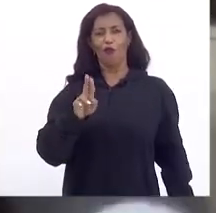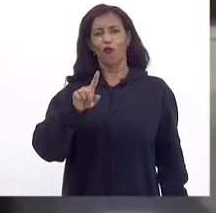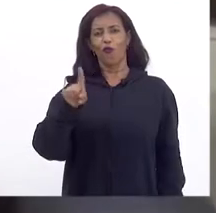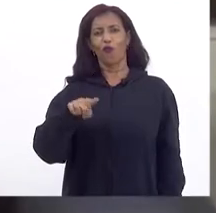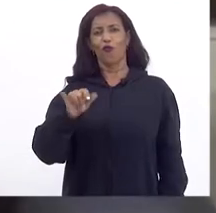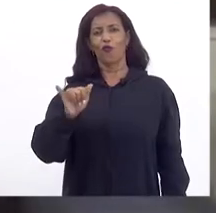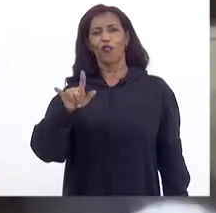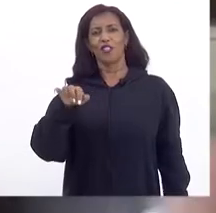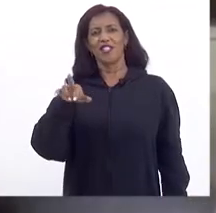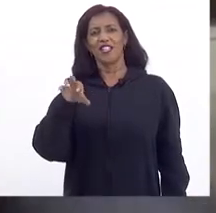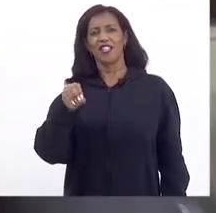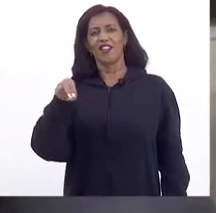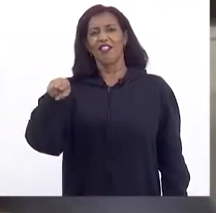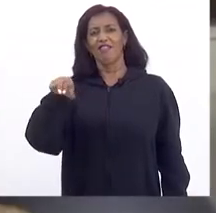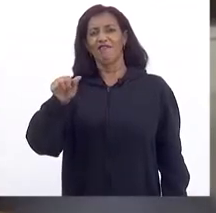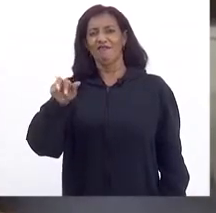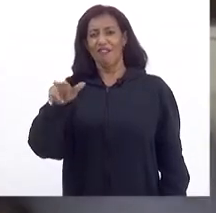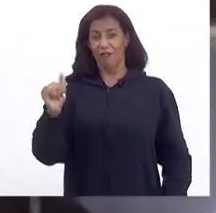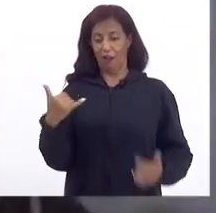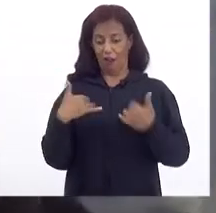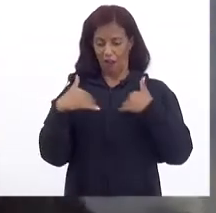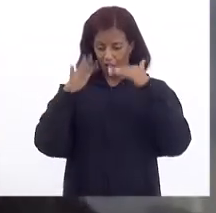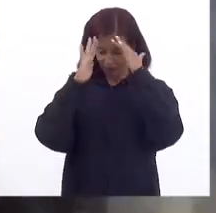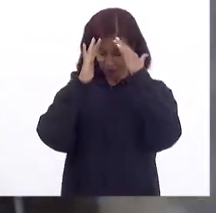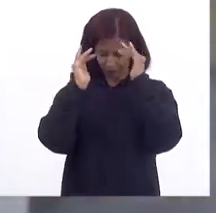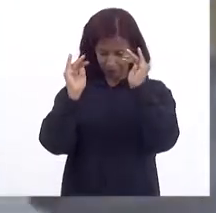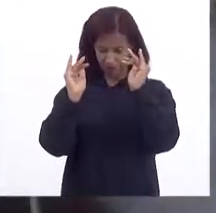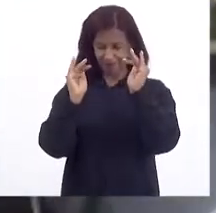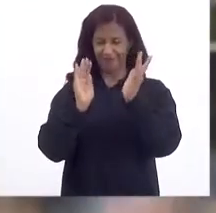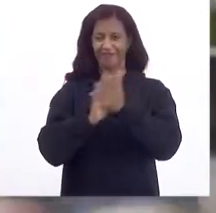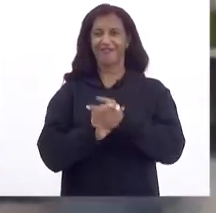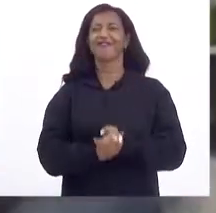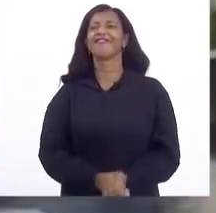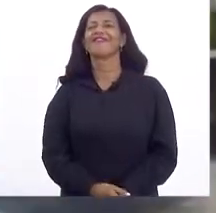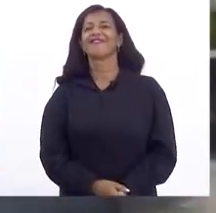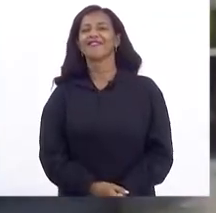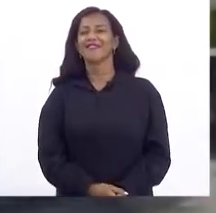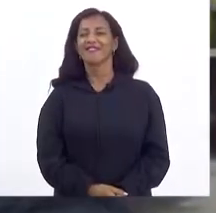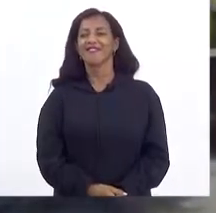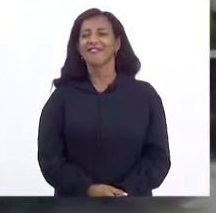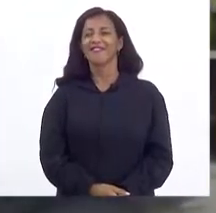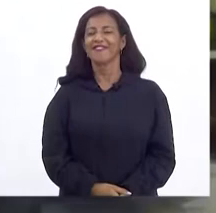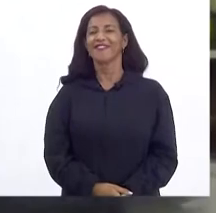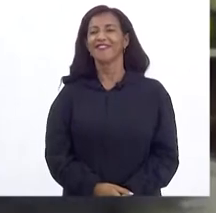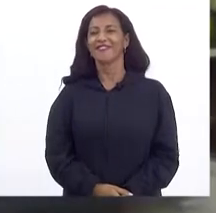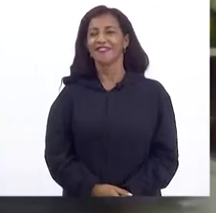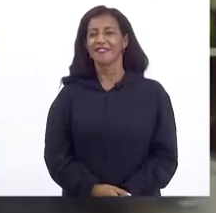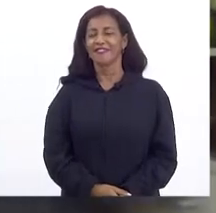Agora Agora merece Mais respeito Ainda Fuzileiro naval